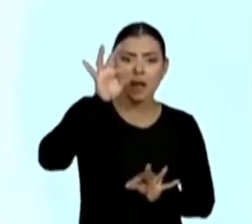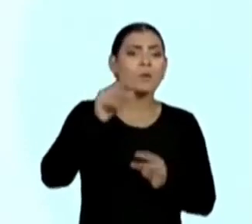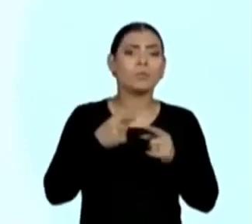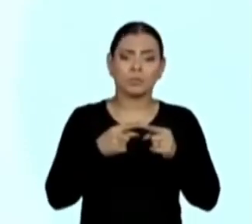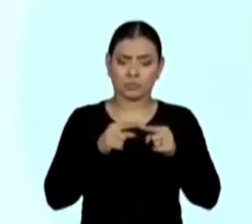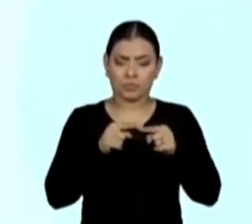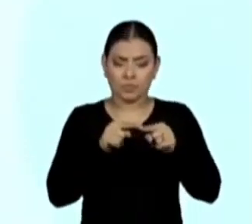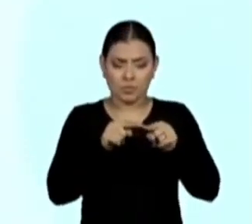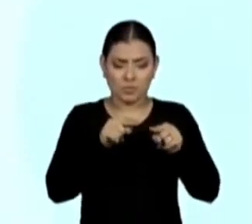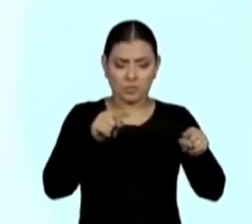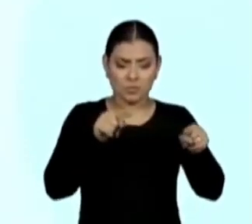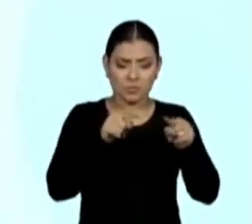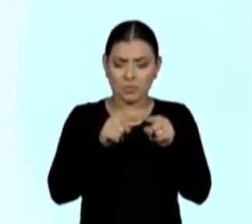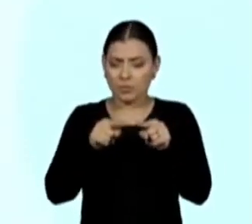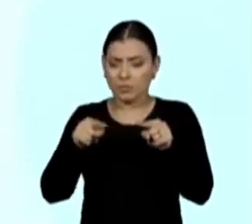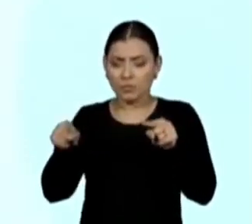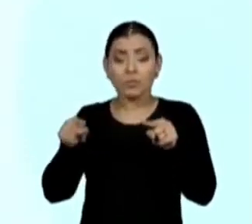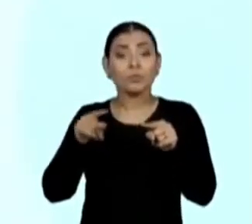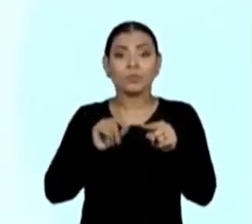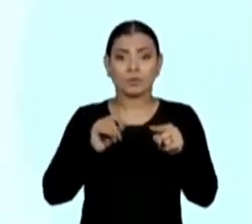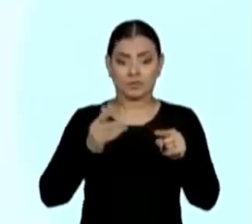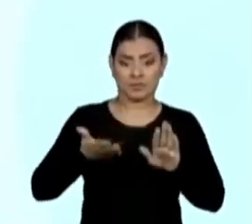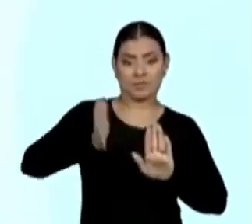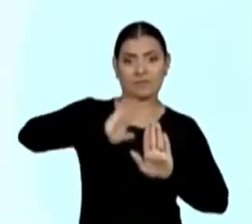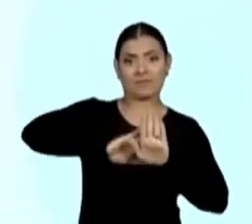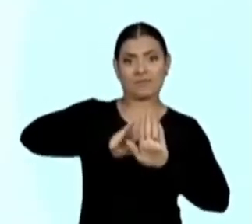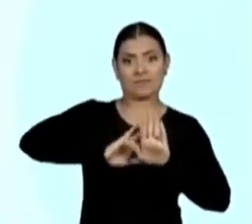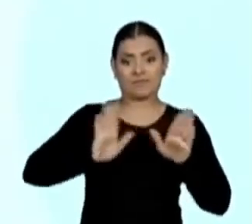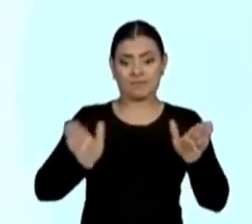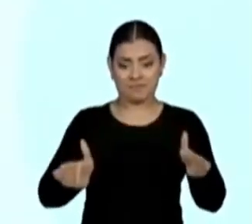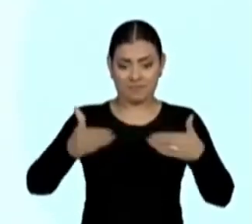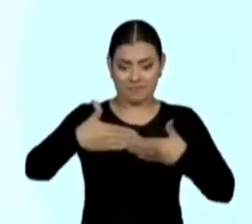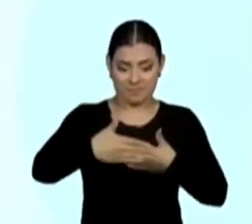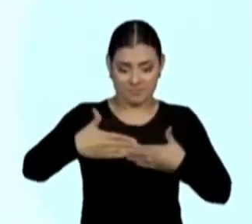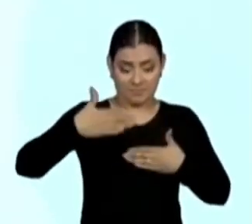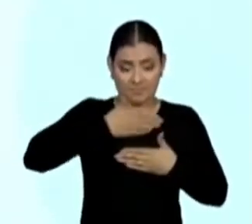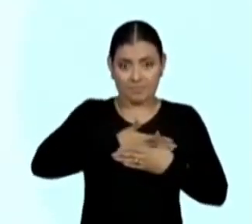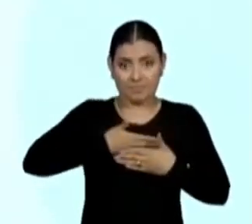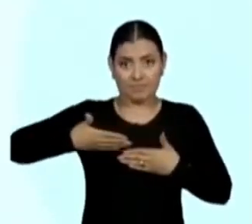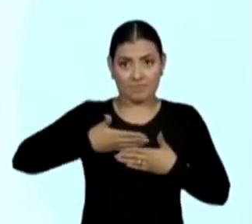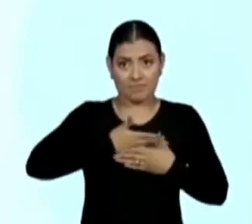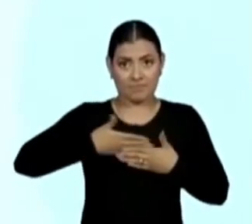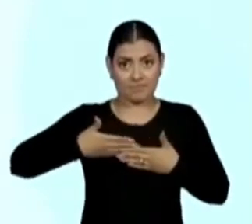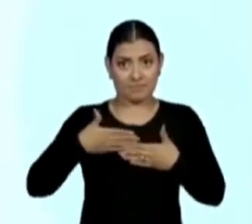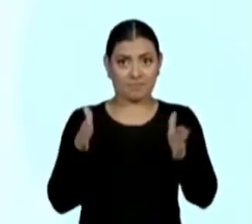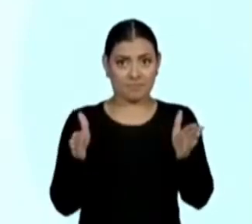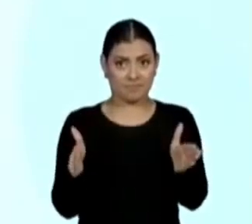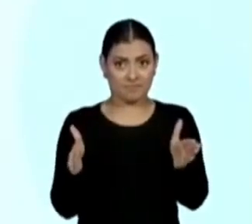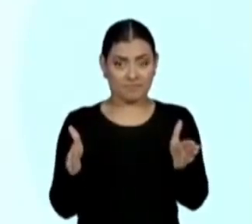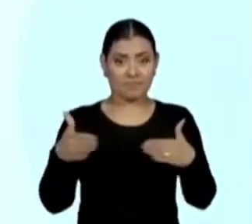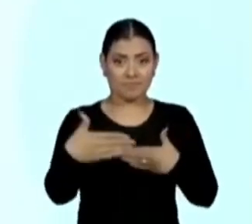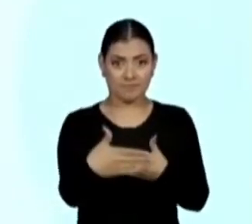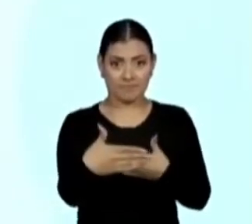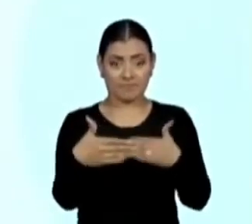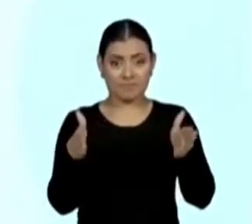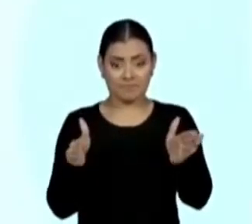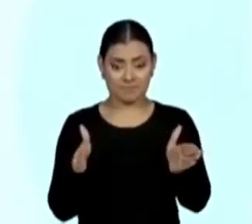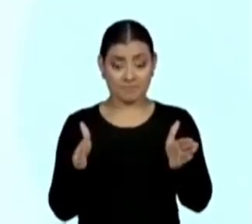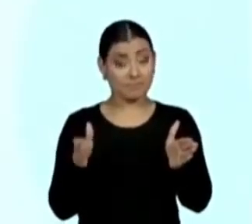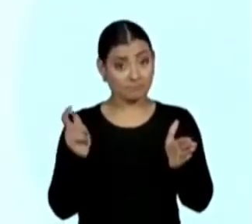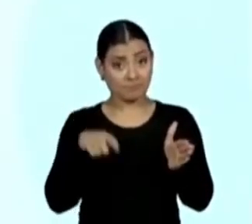para que a gente imagine que, além dessas faces que a gente consegue observar, há